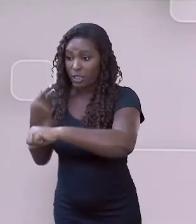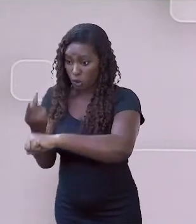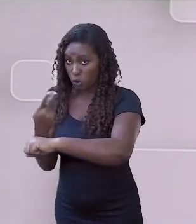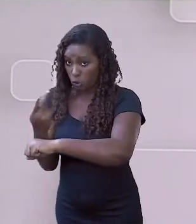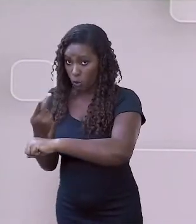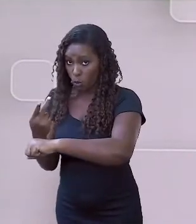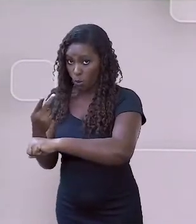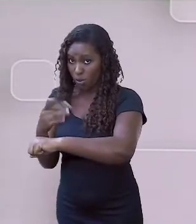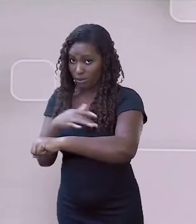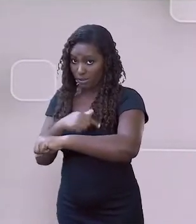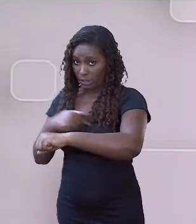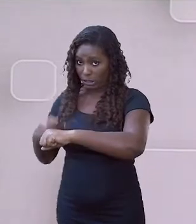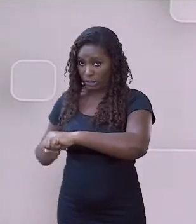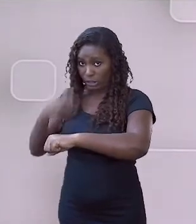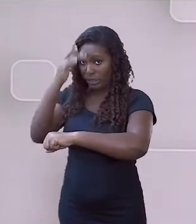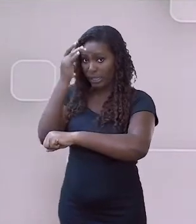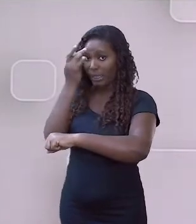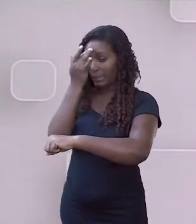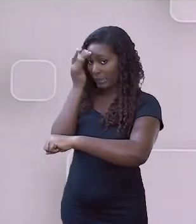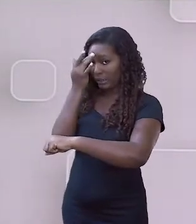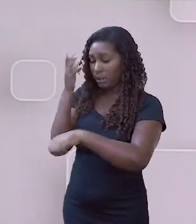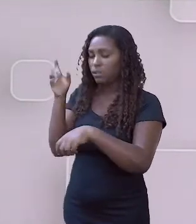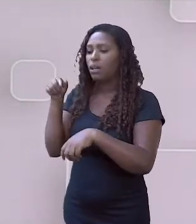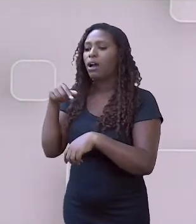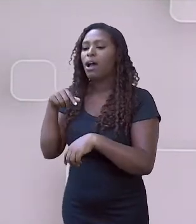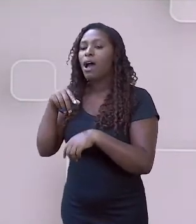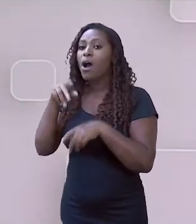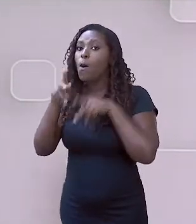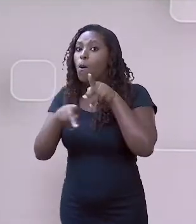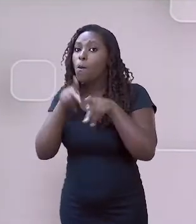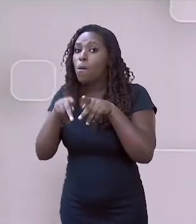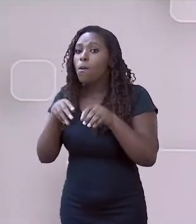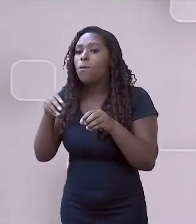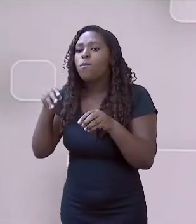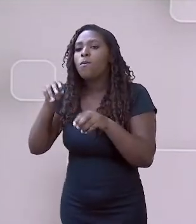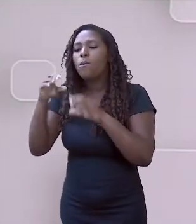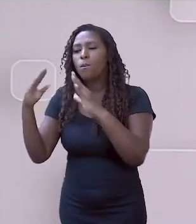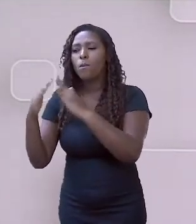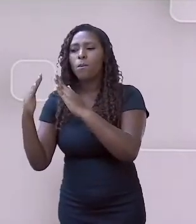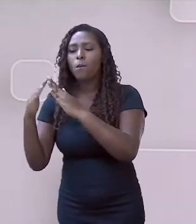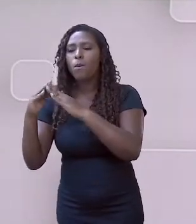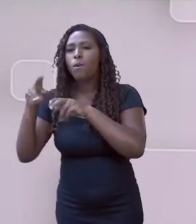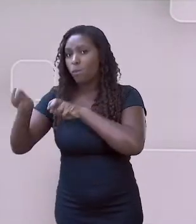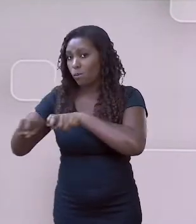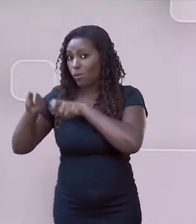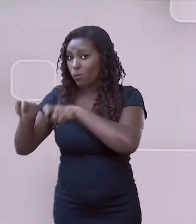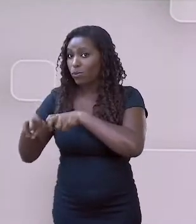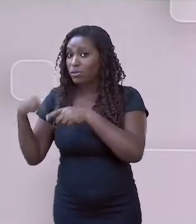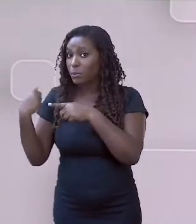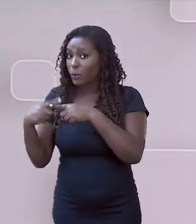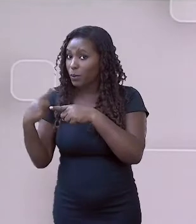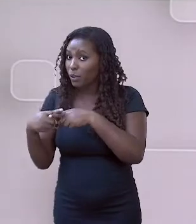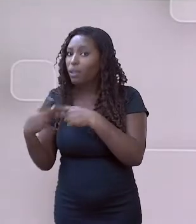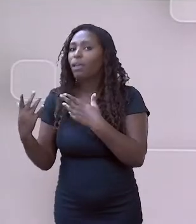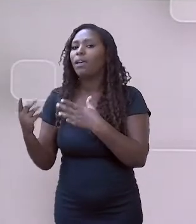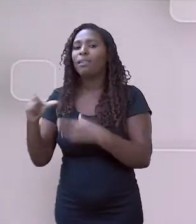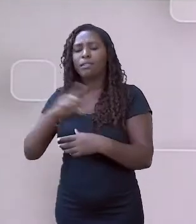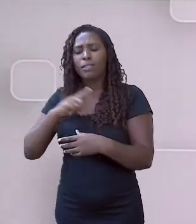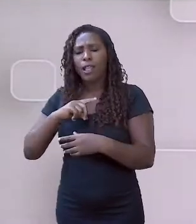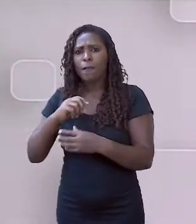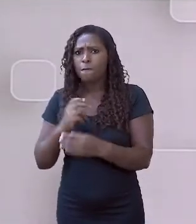nós vimos um tipo de mapa, certo? nós temos esses, são mapas, são